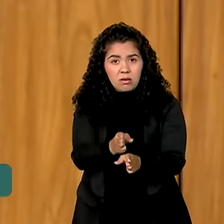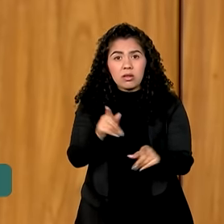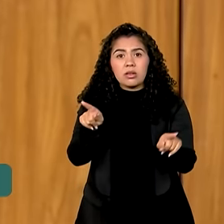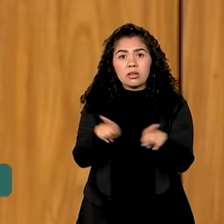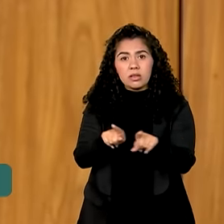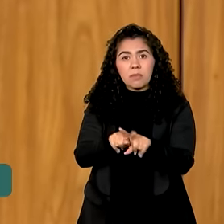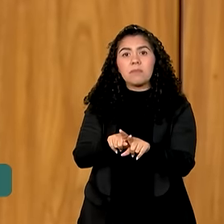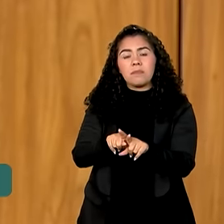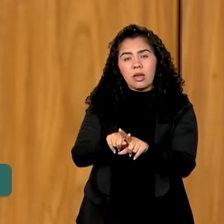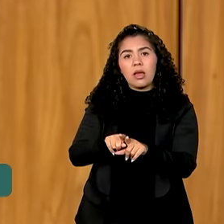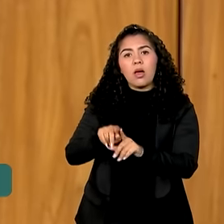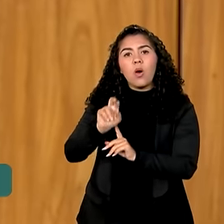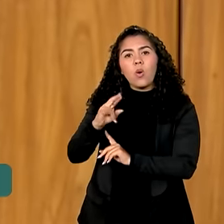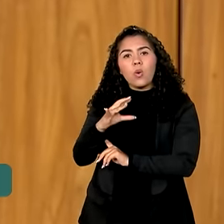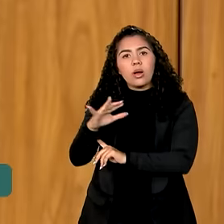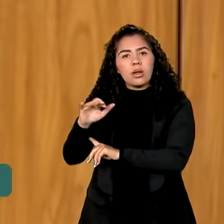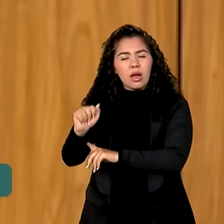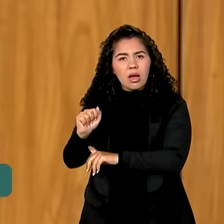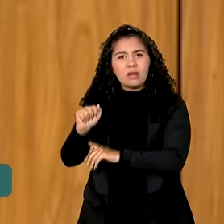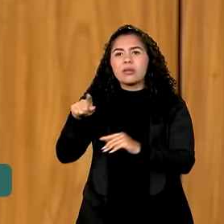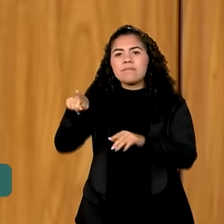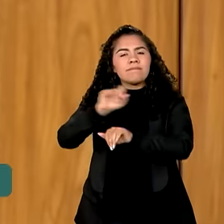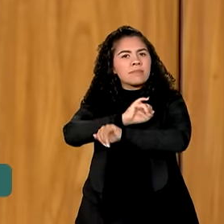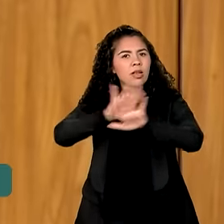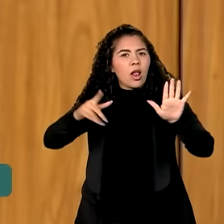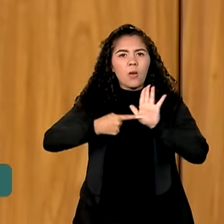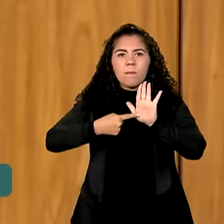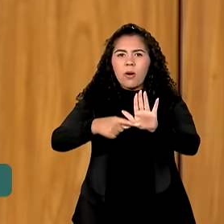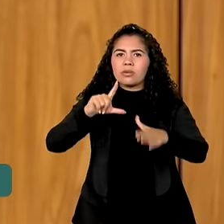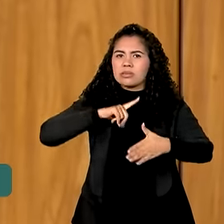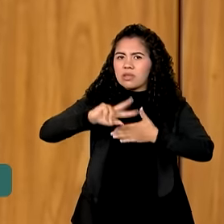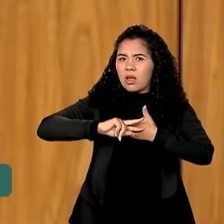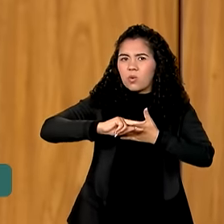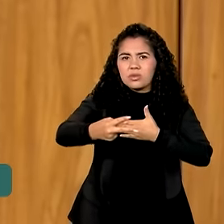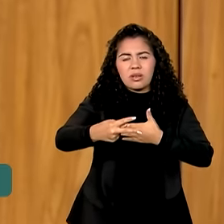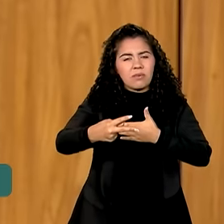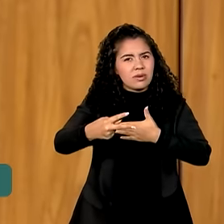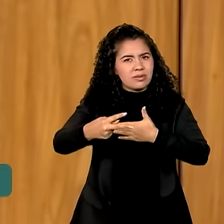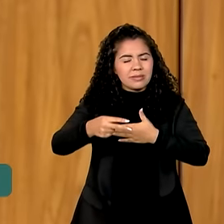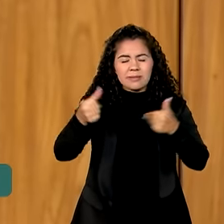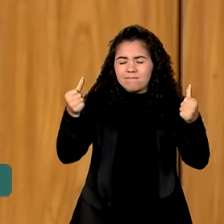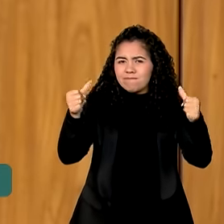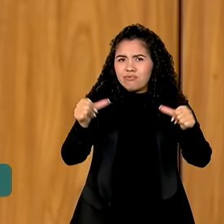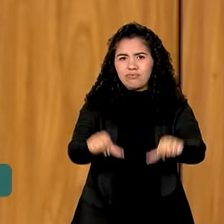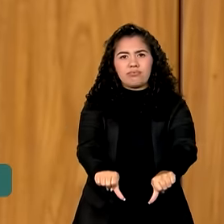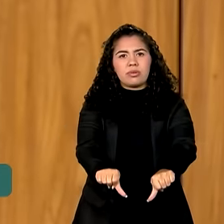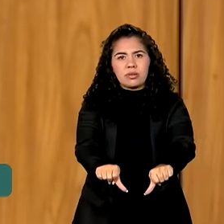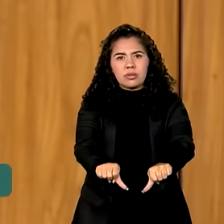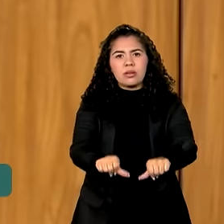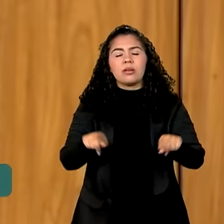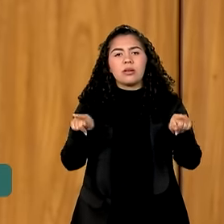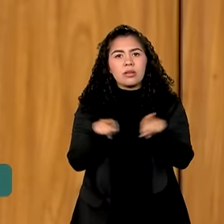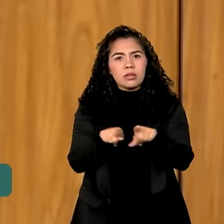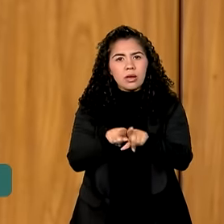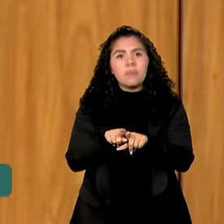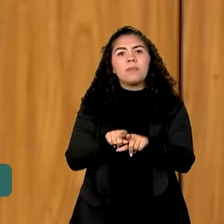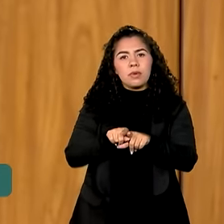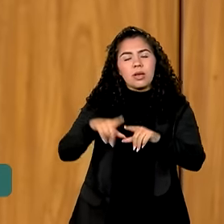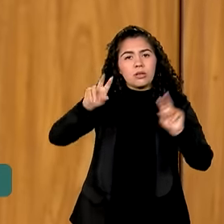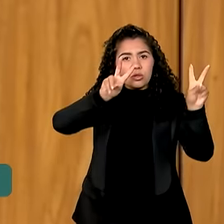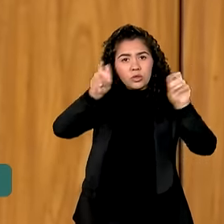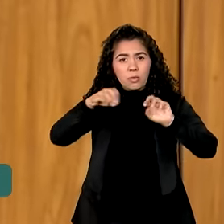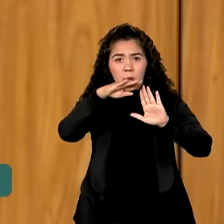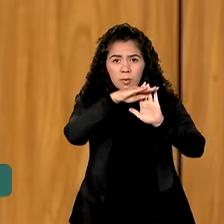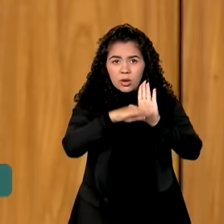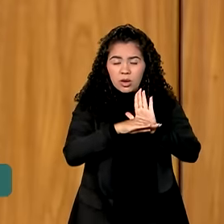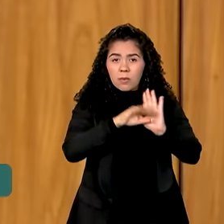diálogo e da diplomacia leva às consequências nefastas. País sede da FAO e do Programa Mundial